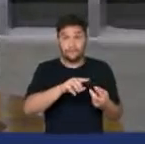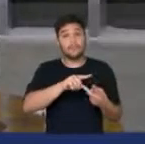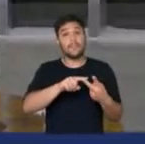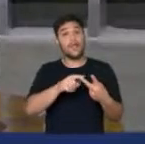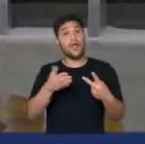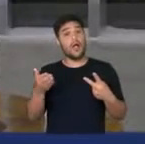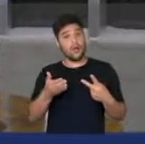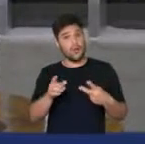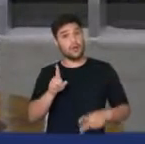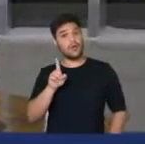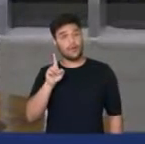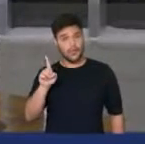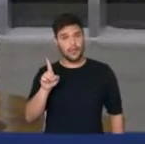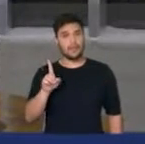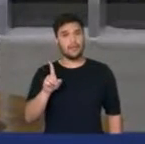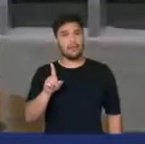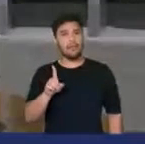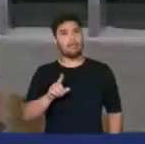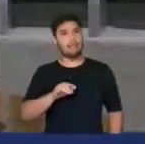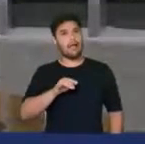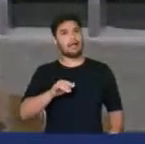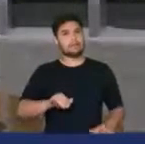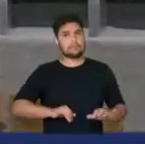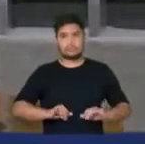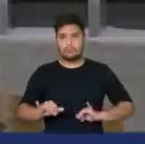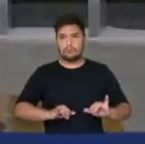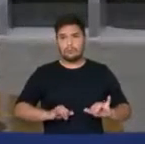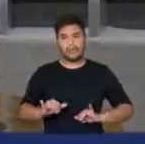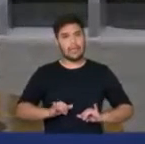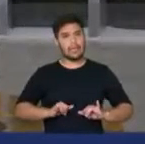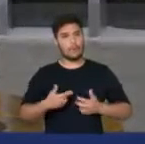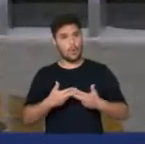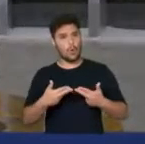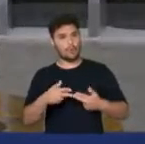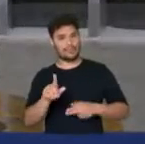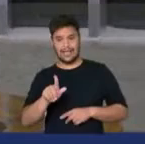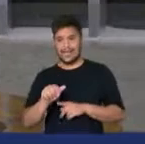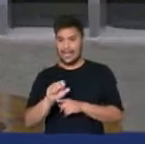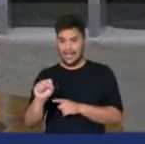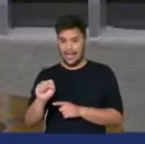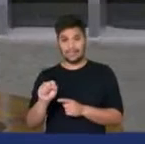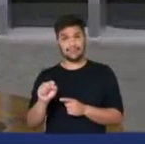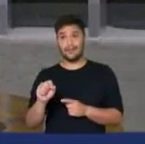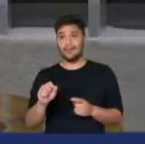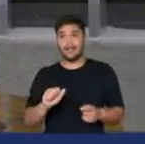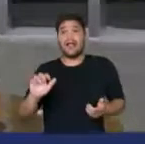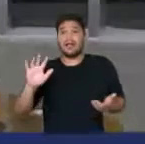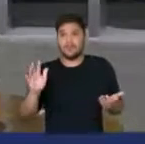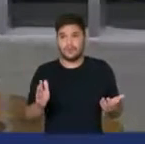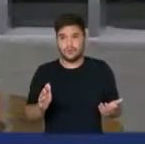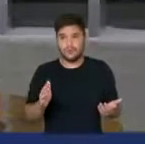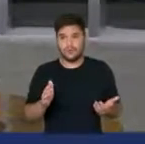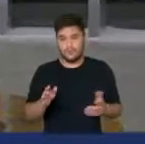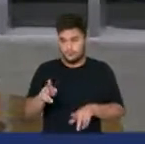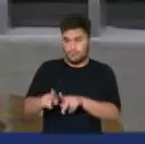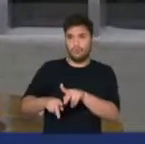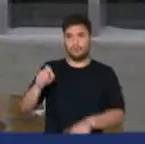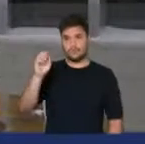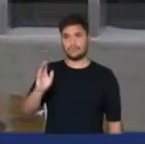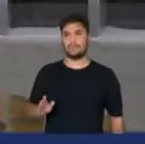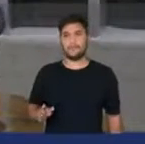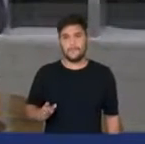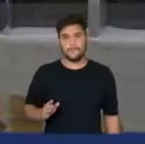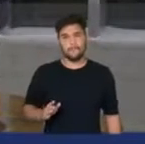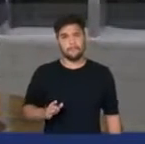está sacrificando com o aumento do custo de vida, do gás, a maioria do povo brasileiro. E diz